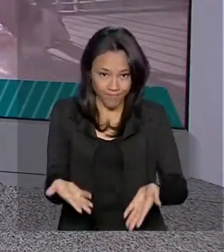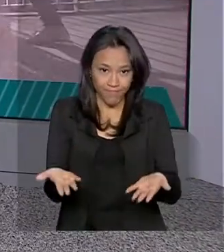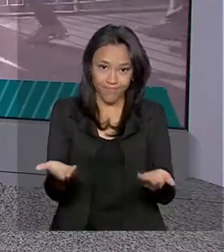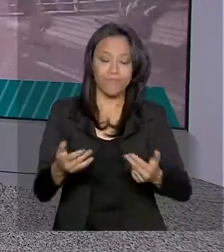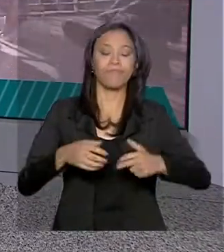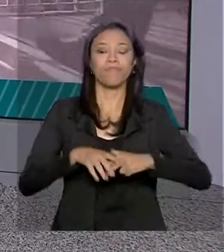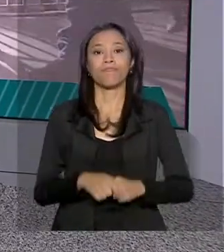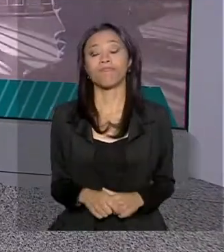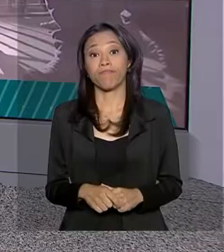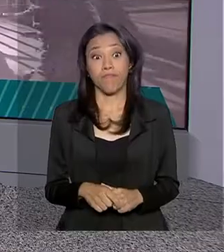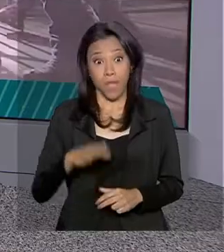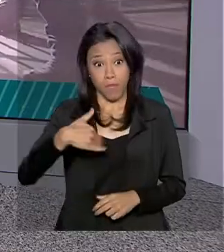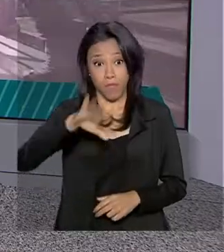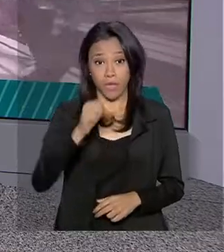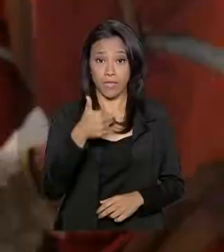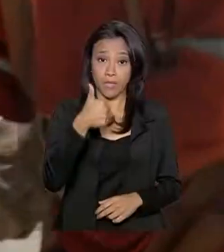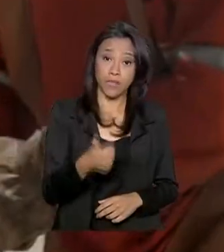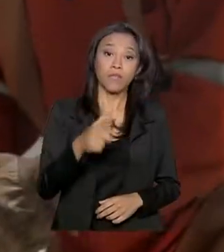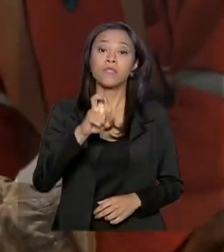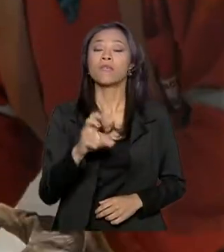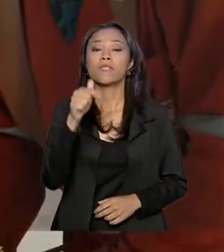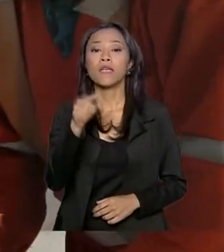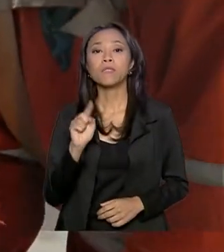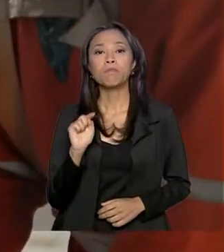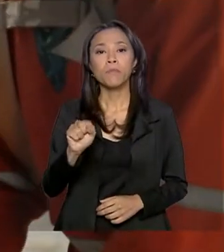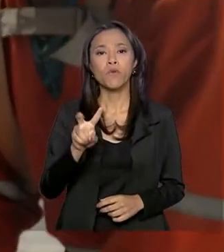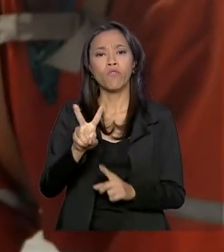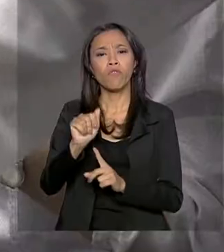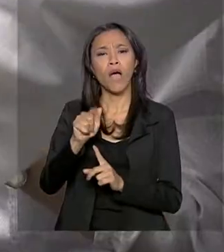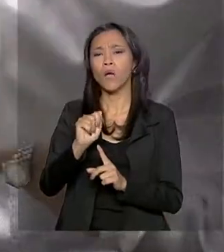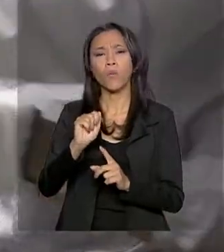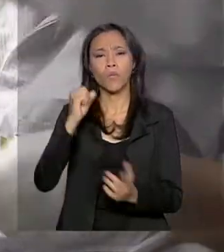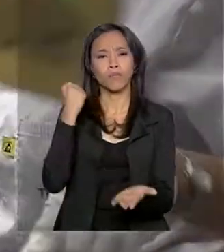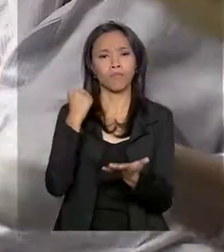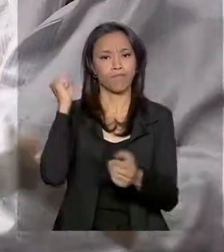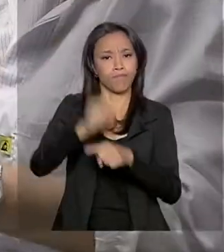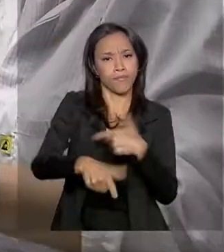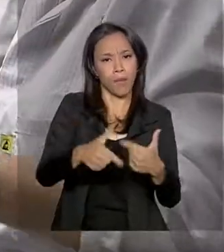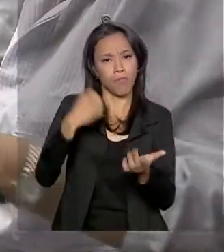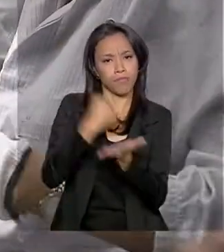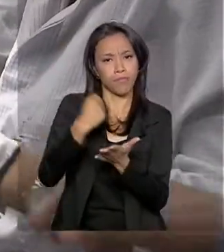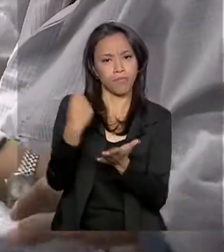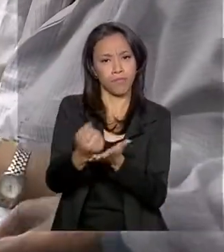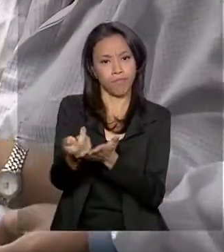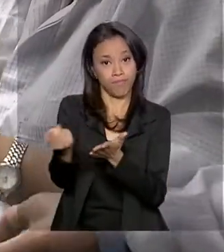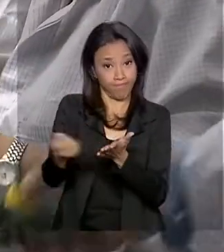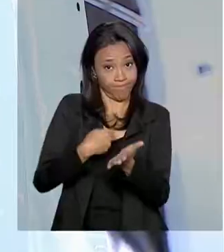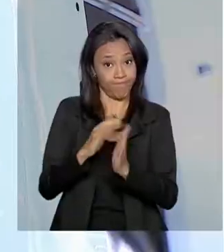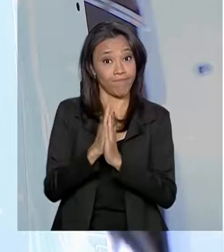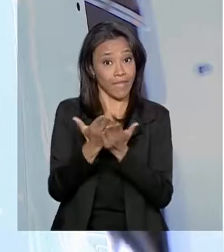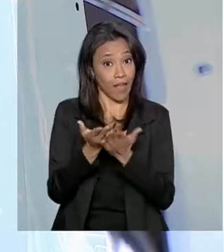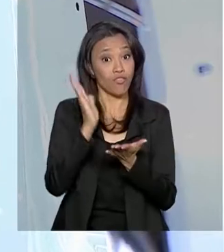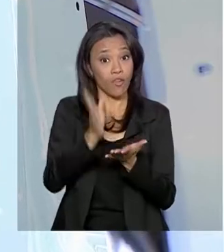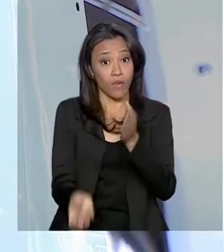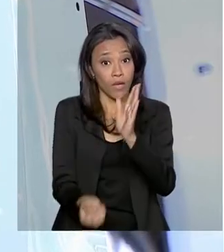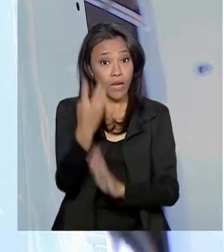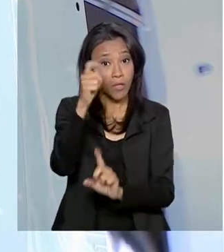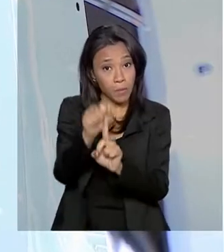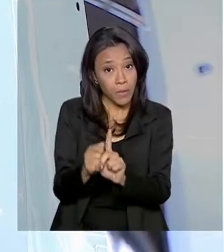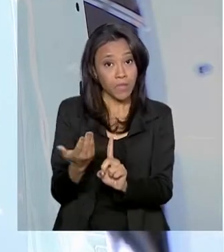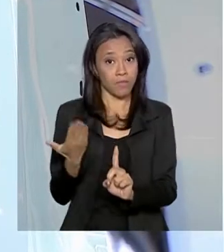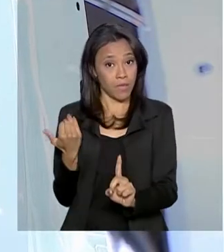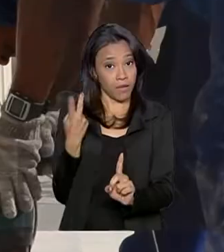Brasil em Dia. Mais de 157 mil vagas de trabalho com carteira assinada foram criadas no mês